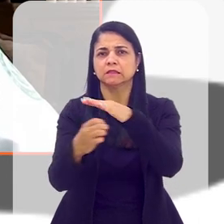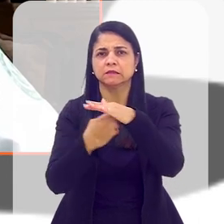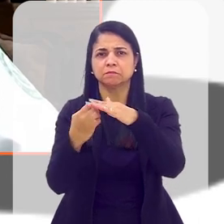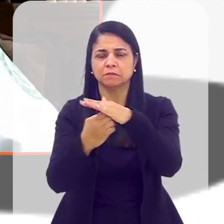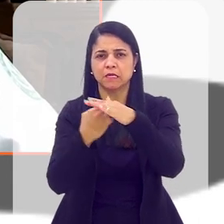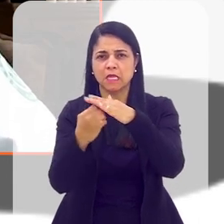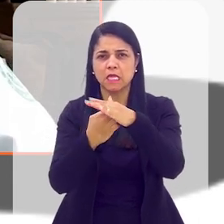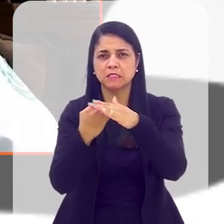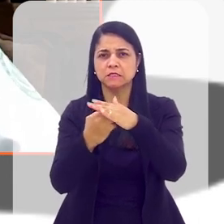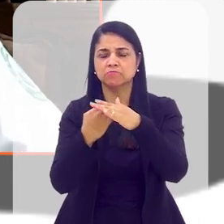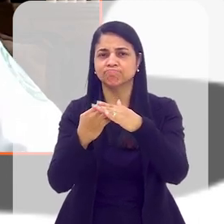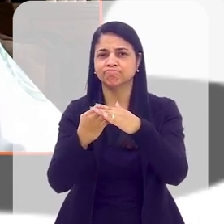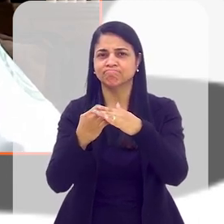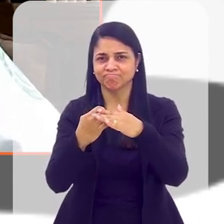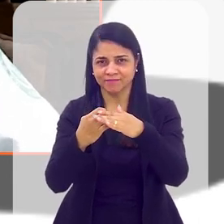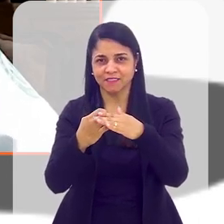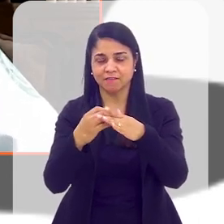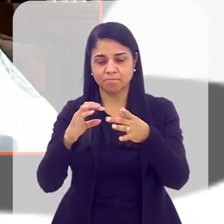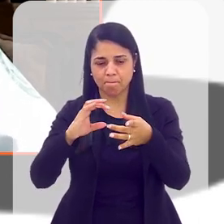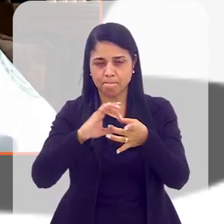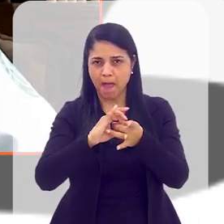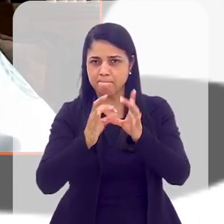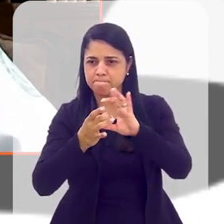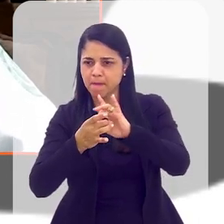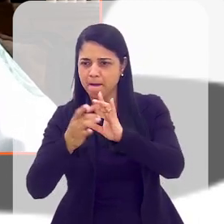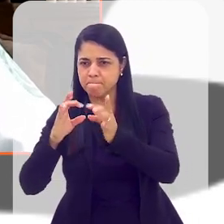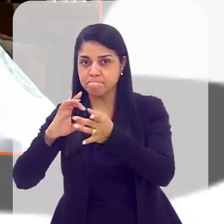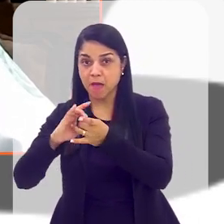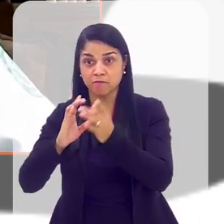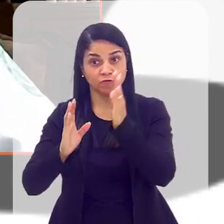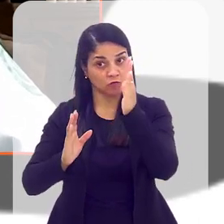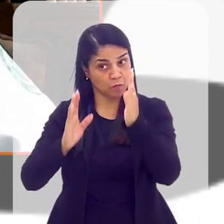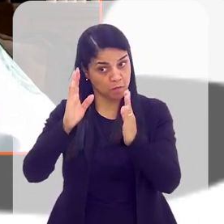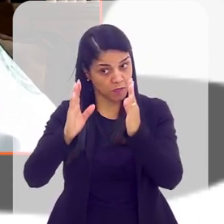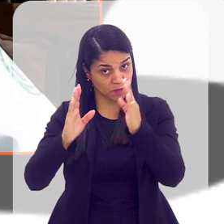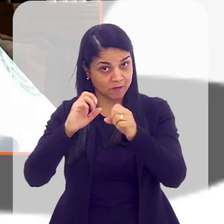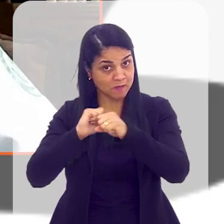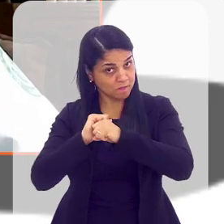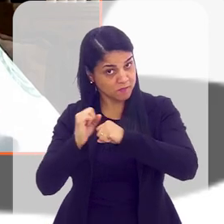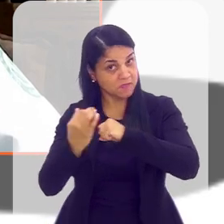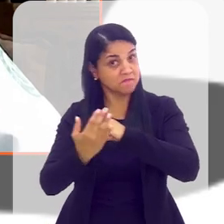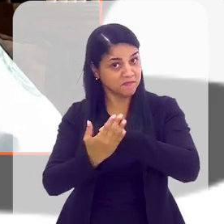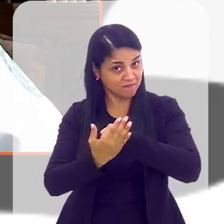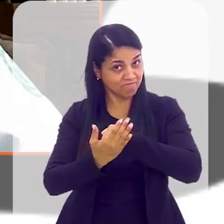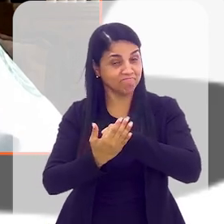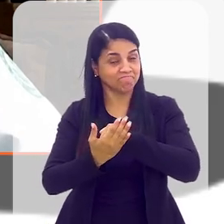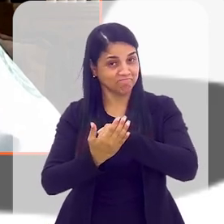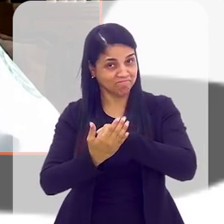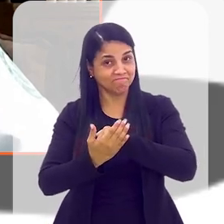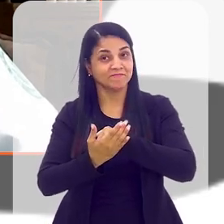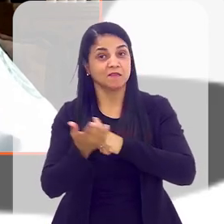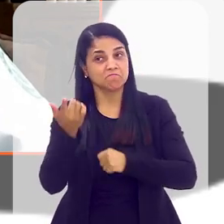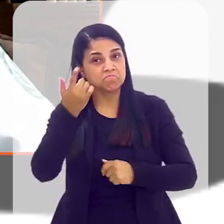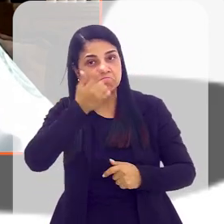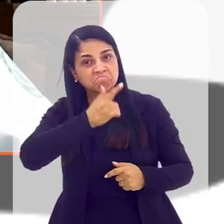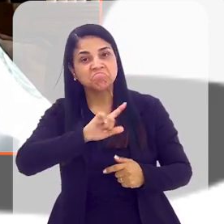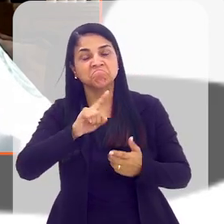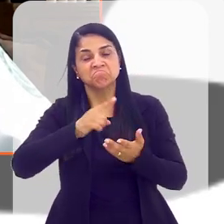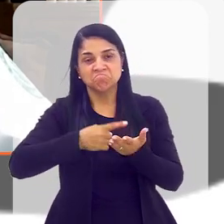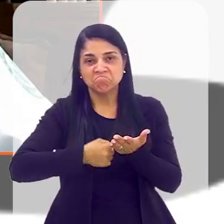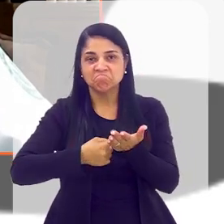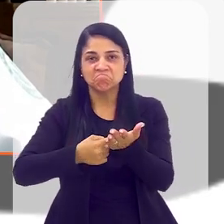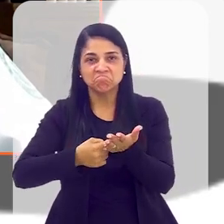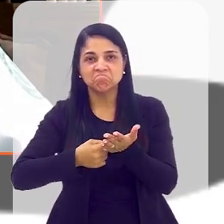todas tivessem uma sinergia funcionando, em plena pandemia, ainda por cima, nós estávamos, e assim mesmo, a gente